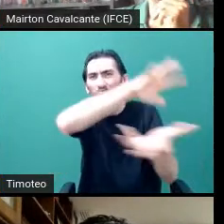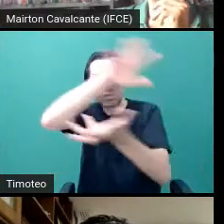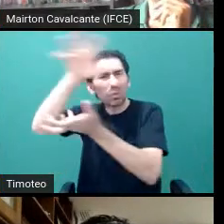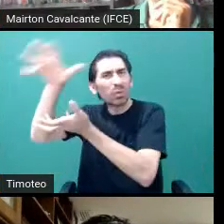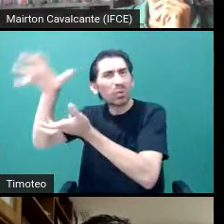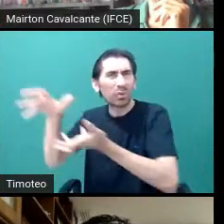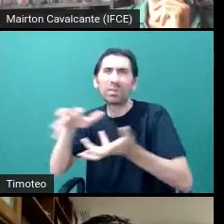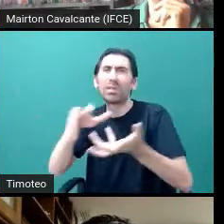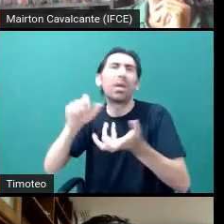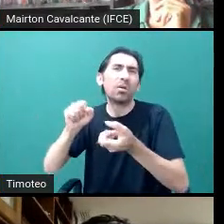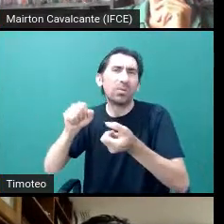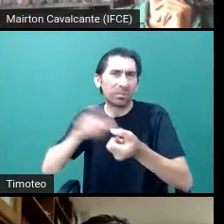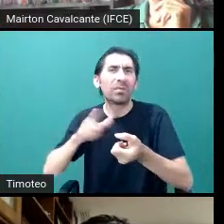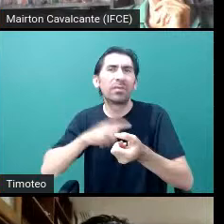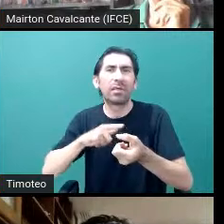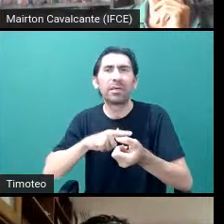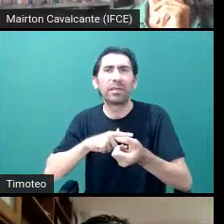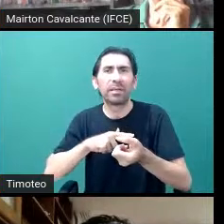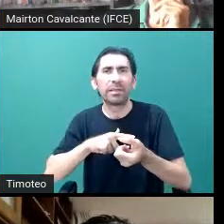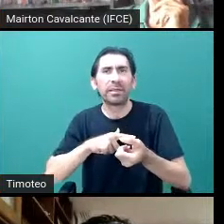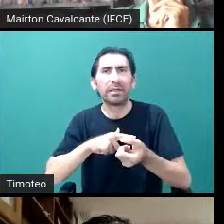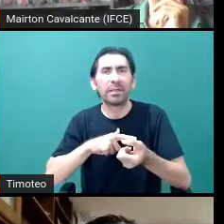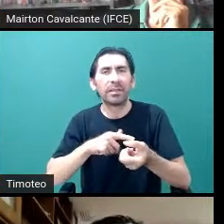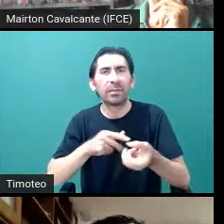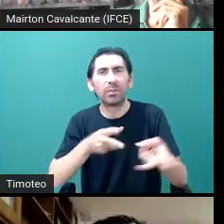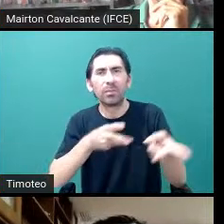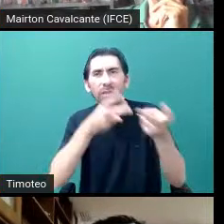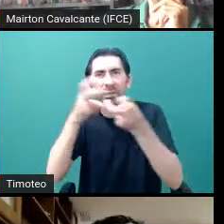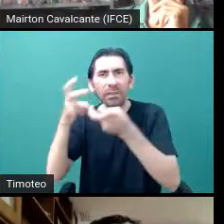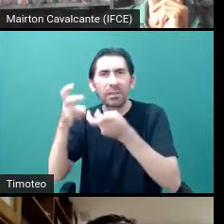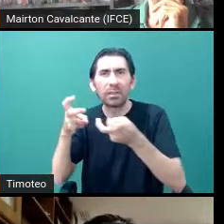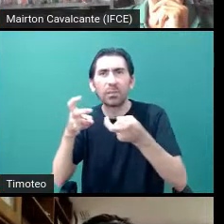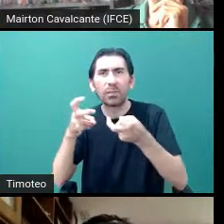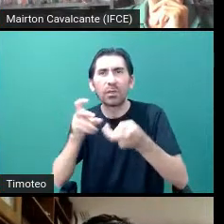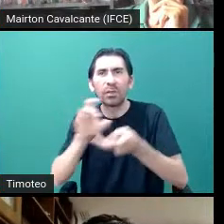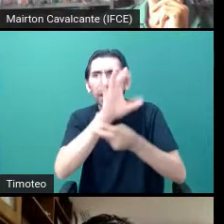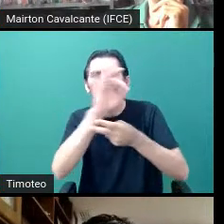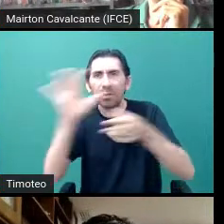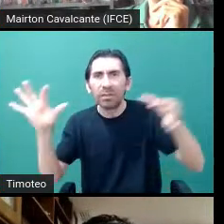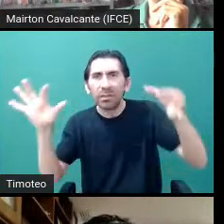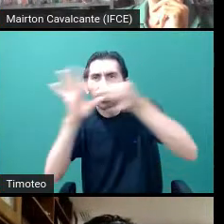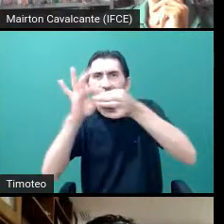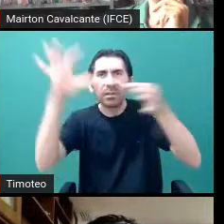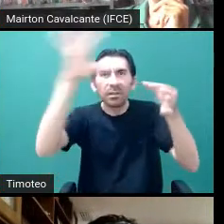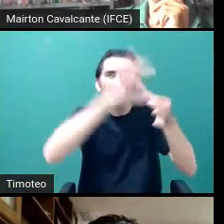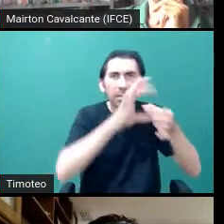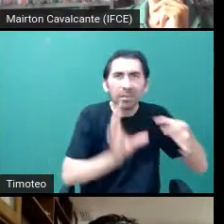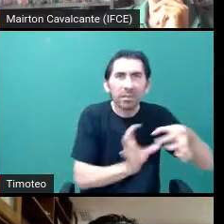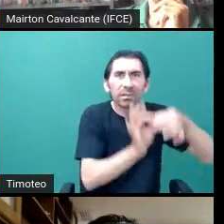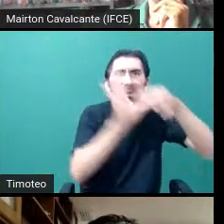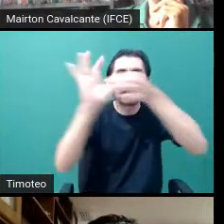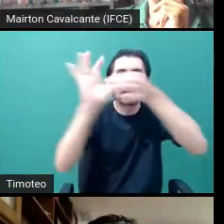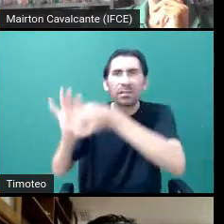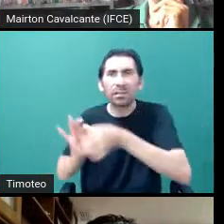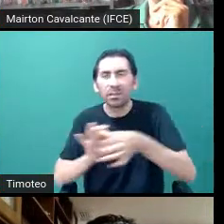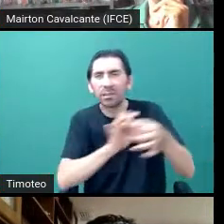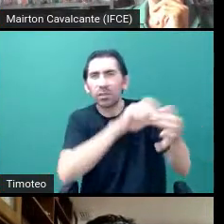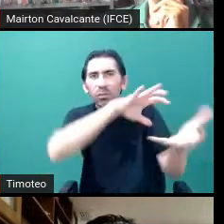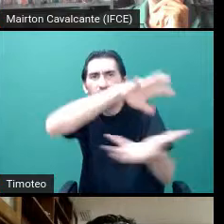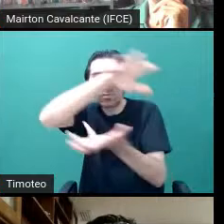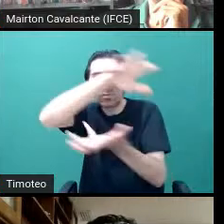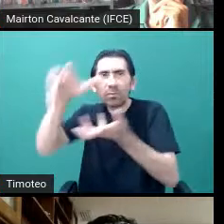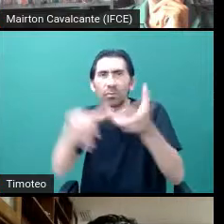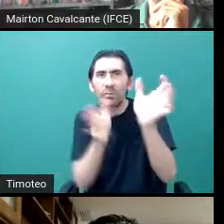o meio. Reparem que a intersecção dos filamentos é o que nós identificamos como os aglomerados de